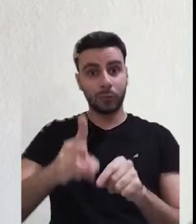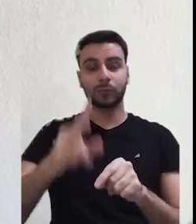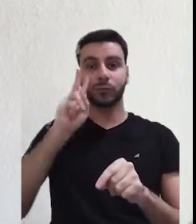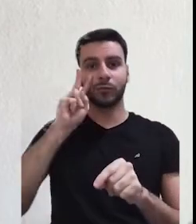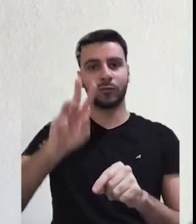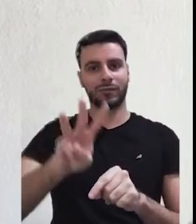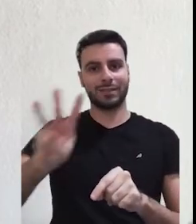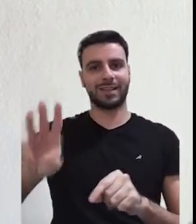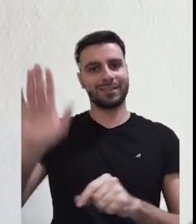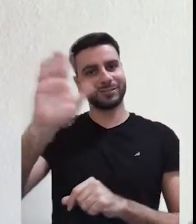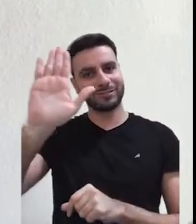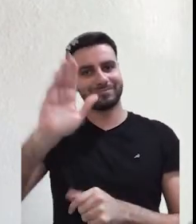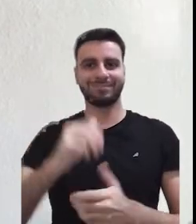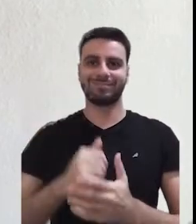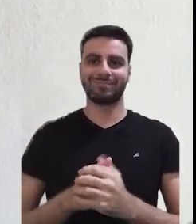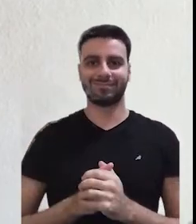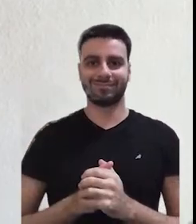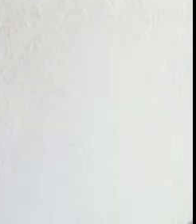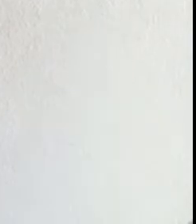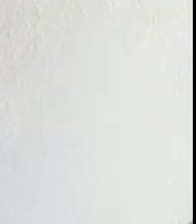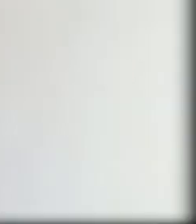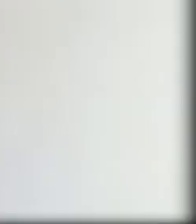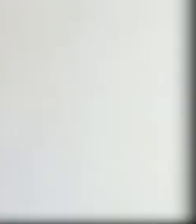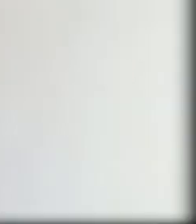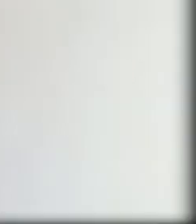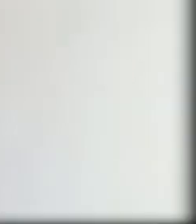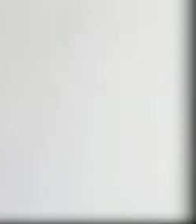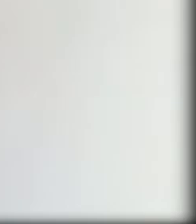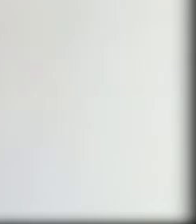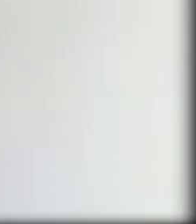e acompanhe o nosso portal. Até semana que vem!